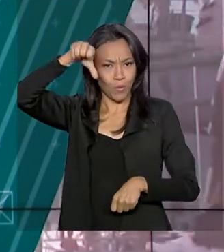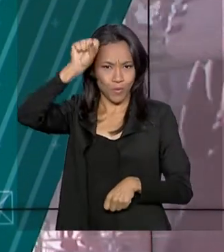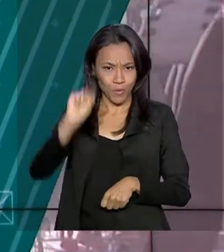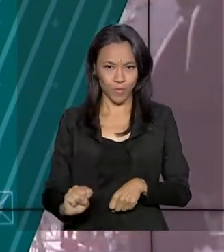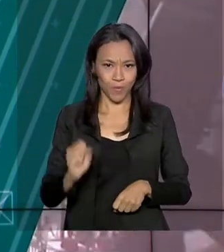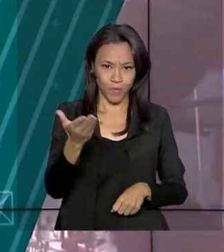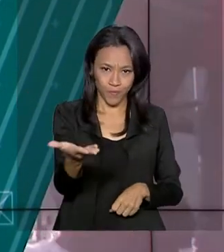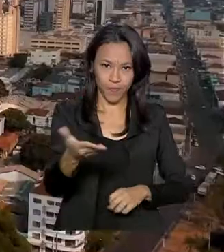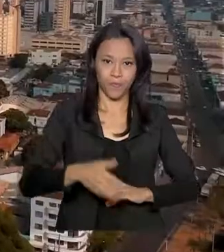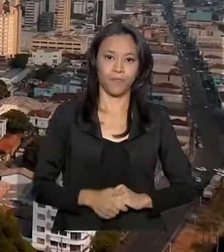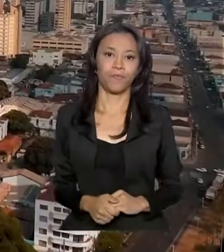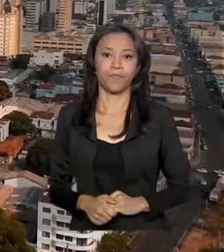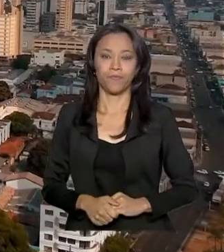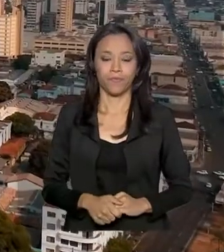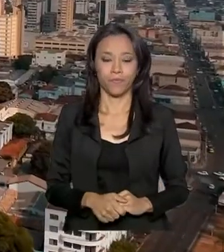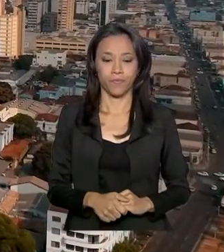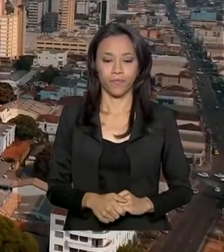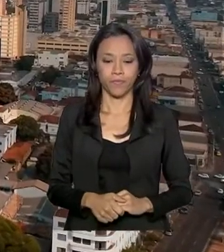Sul.